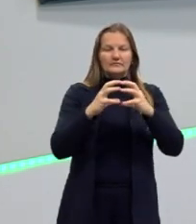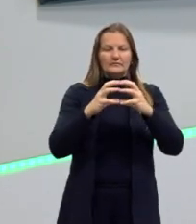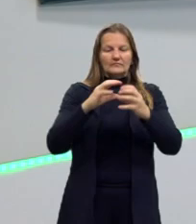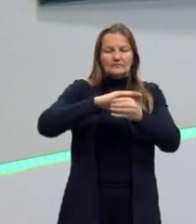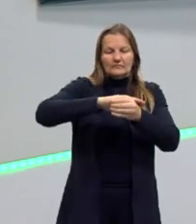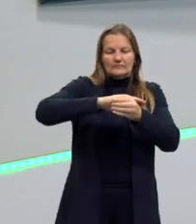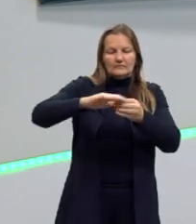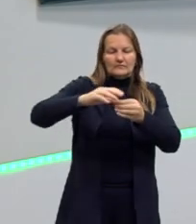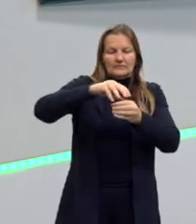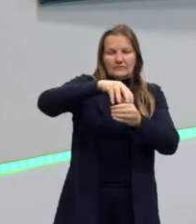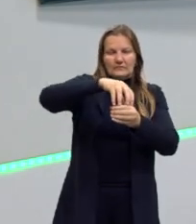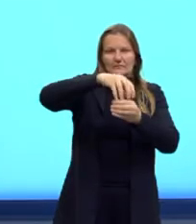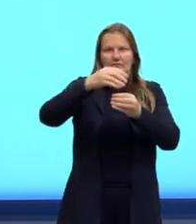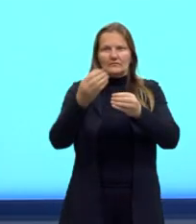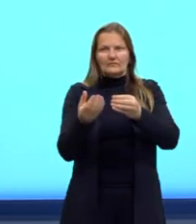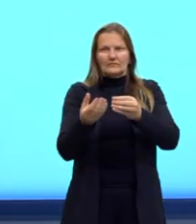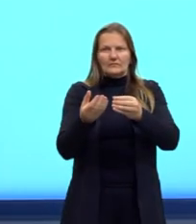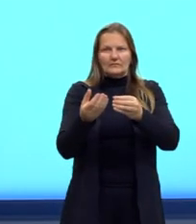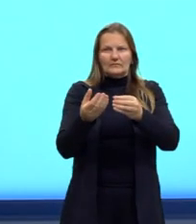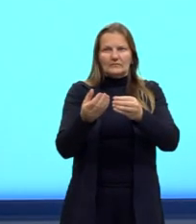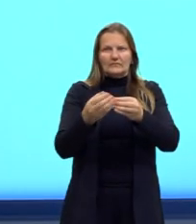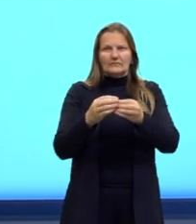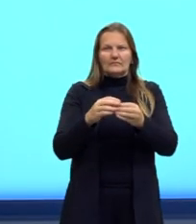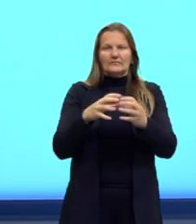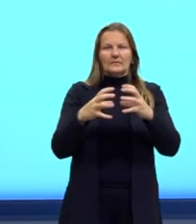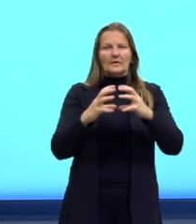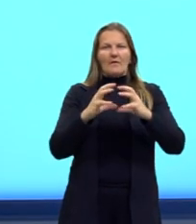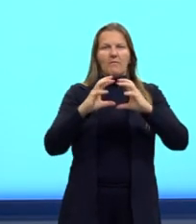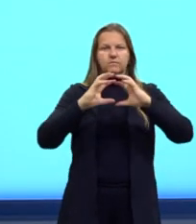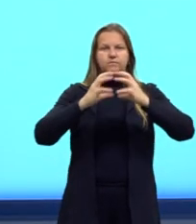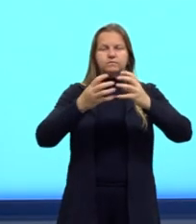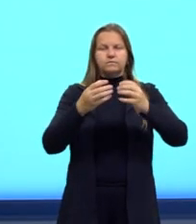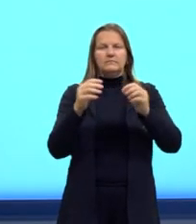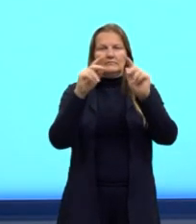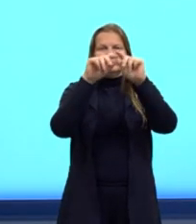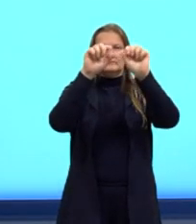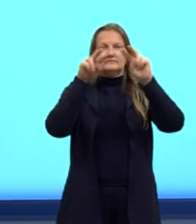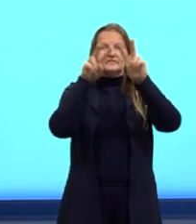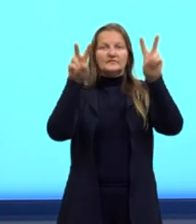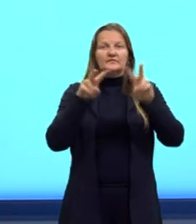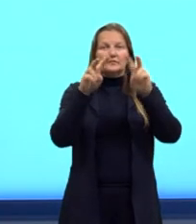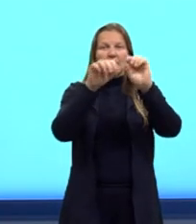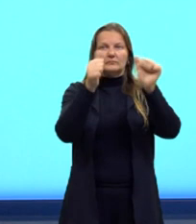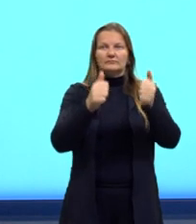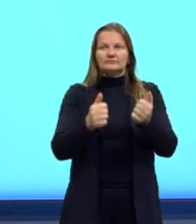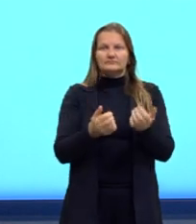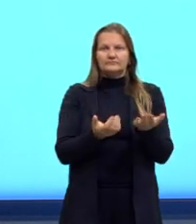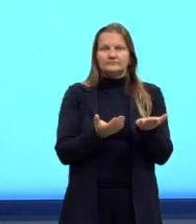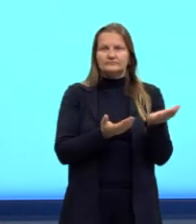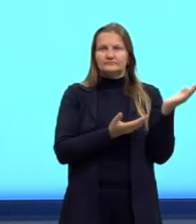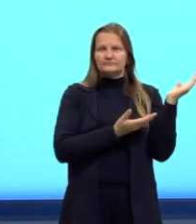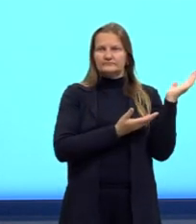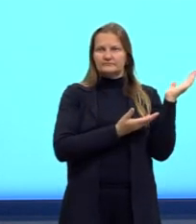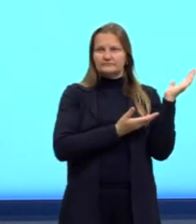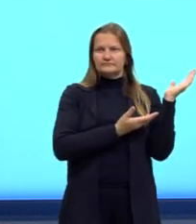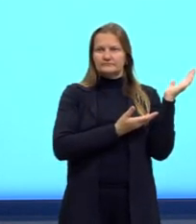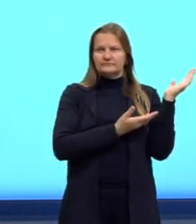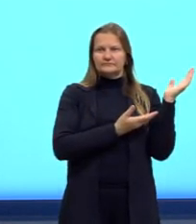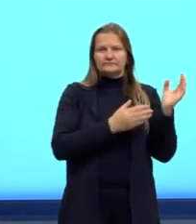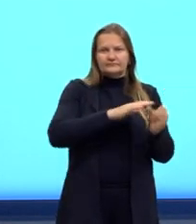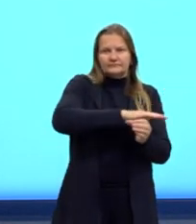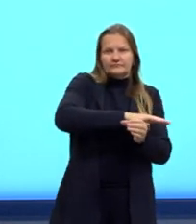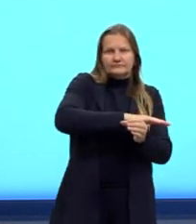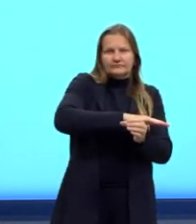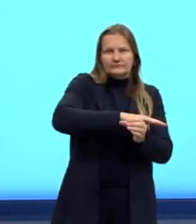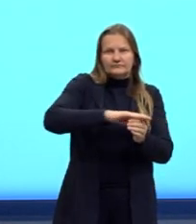da parte de cima. Aqui nós temos a figura que representa então a esfera. E a calota esférica é aquele corte que